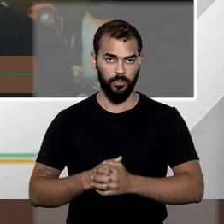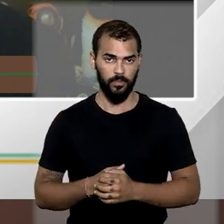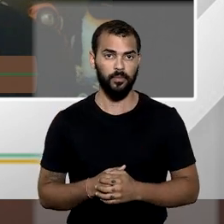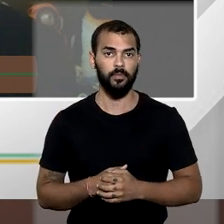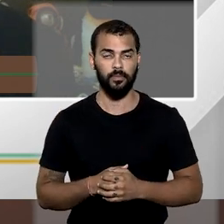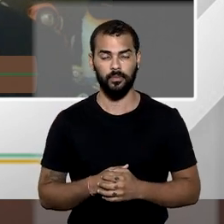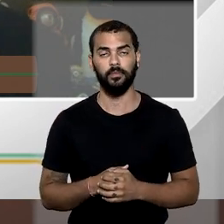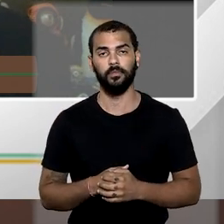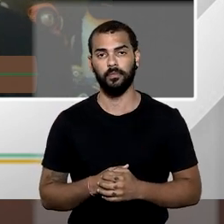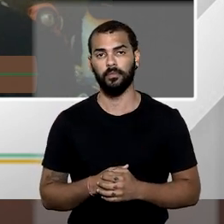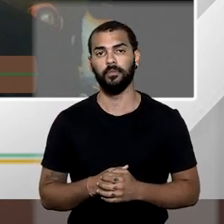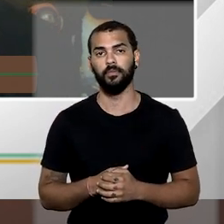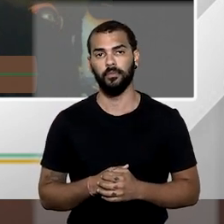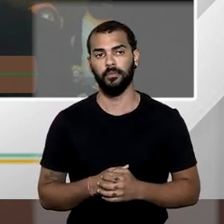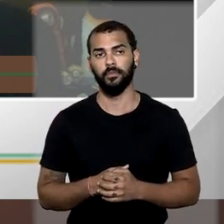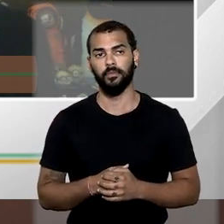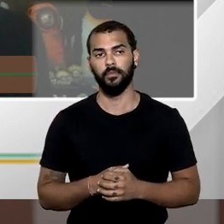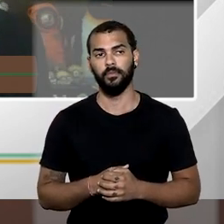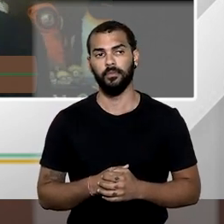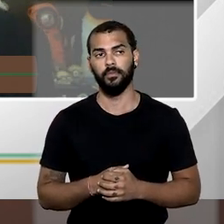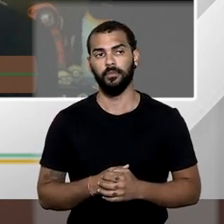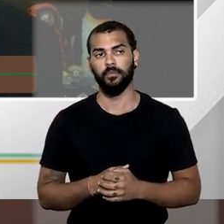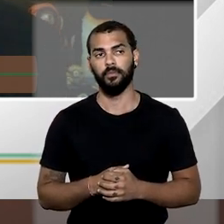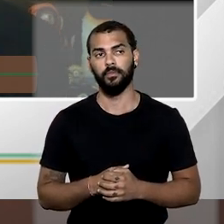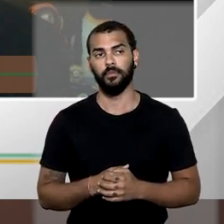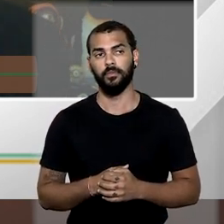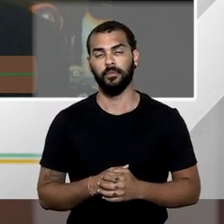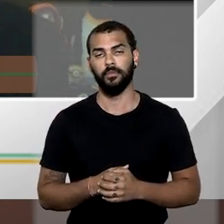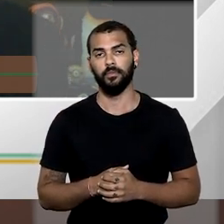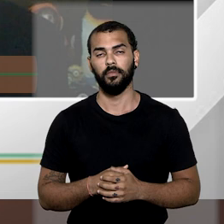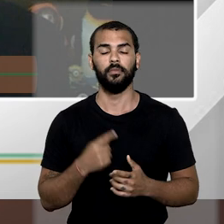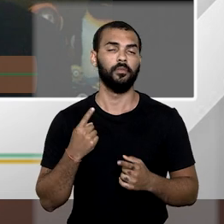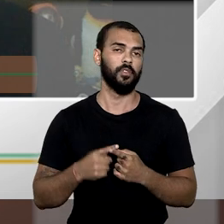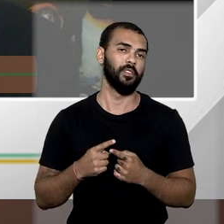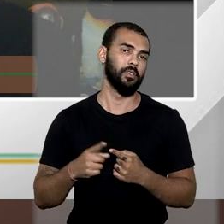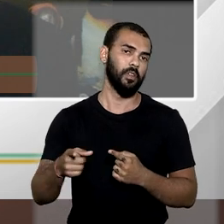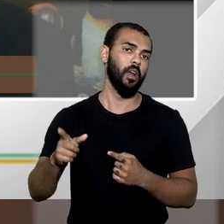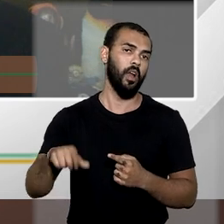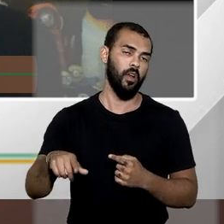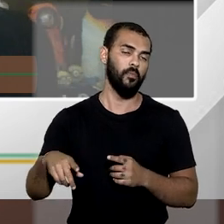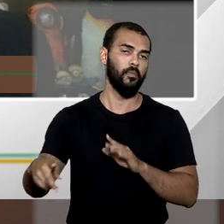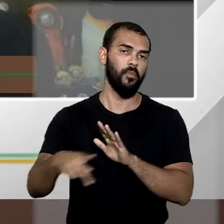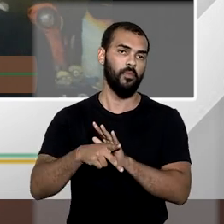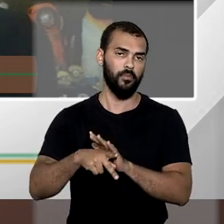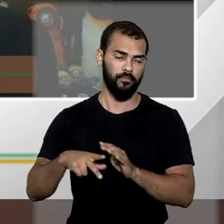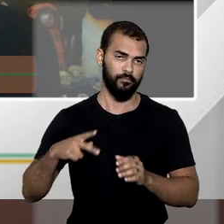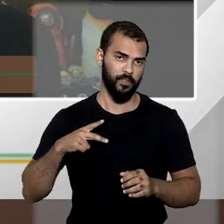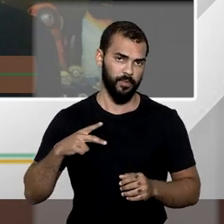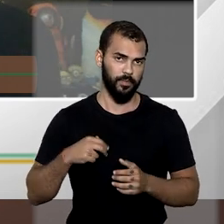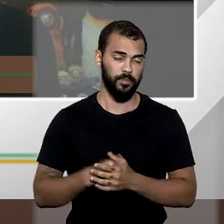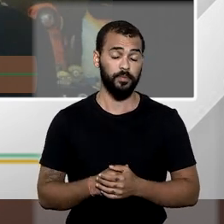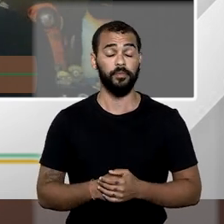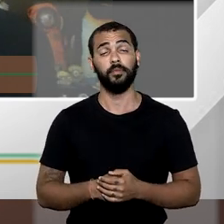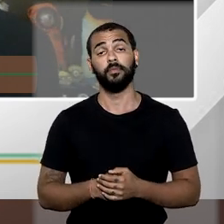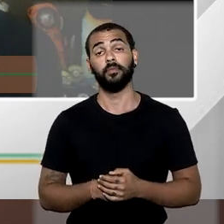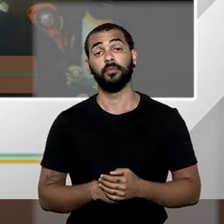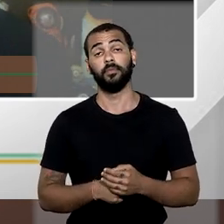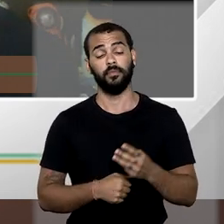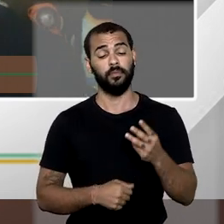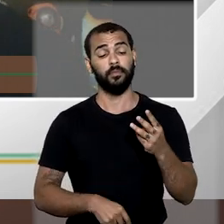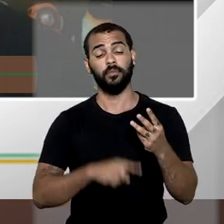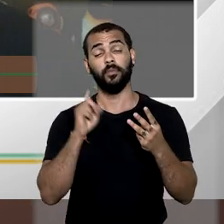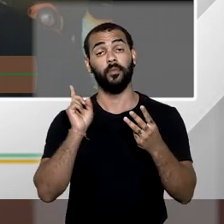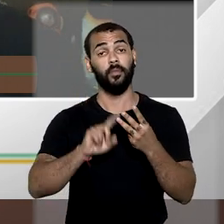de um bem que é objeto de propriedade privada. Em terceiro lugar, virá